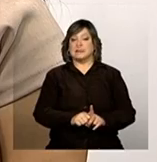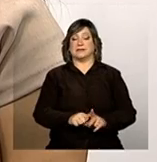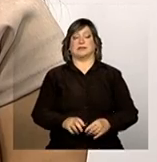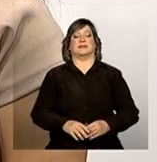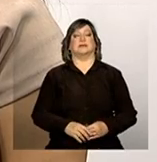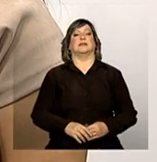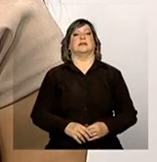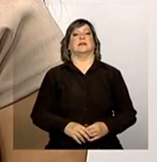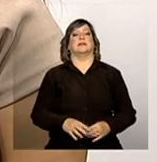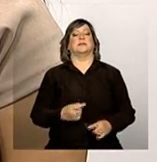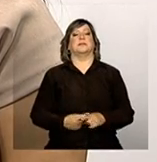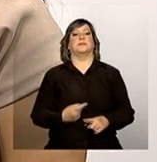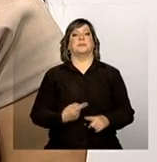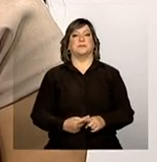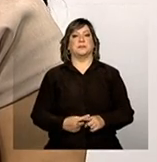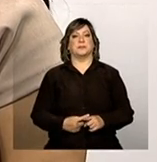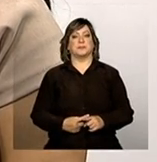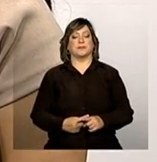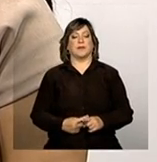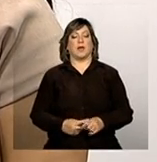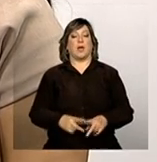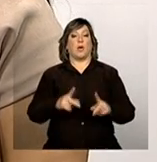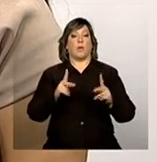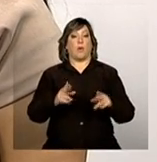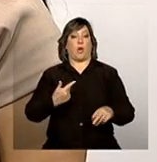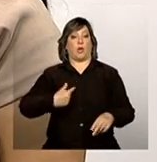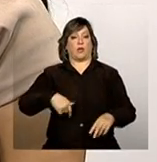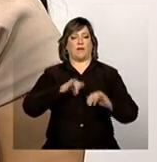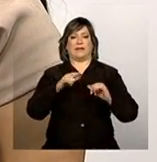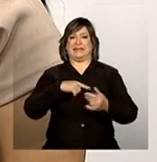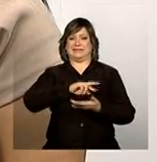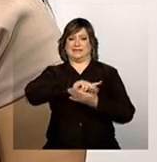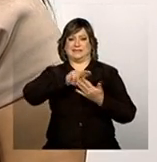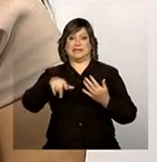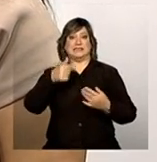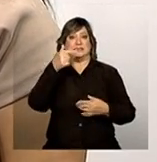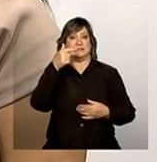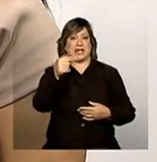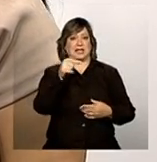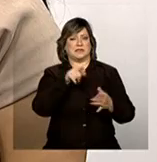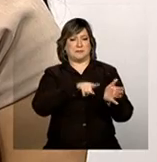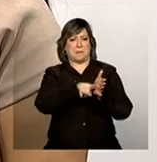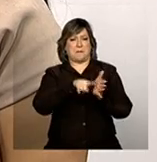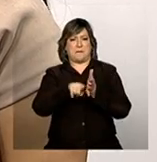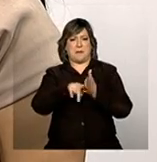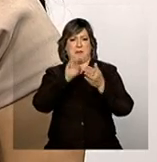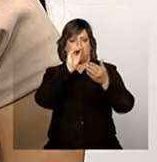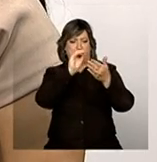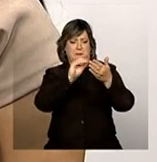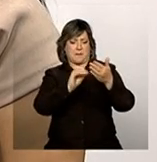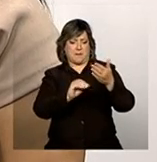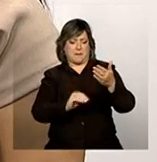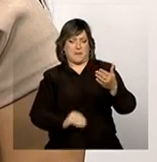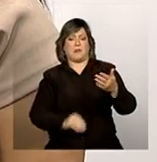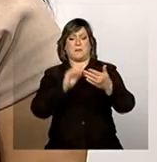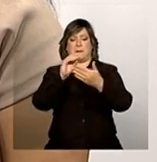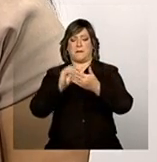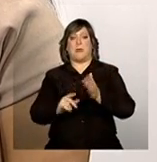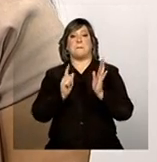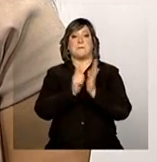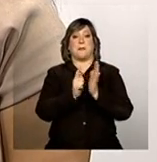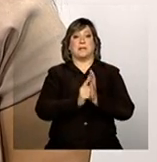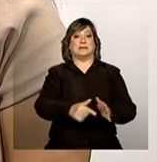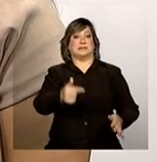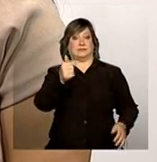Como a gente falou anteriormente, são muitos questionários. São sete questionários. Então, a gente vai fazer um escalonamento que